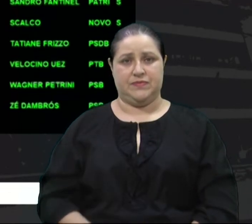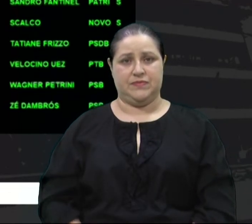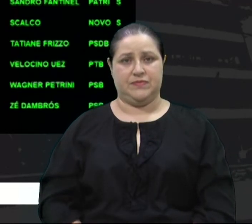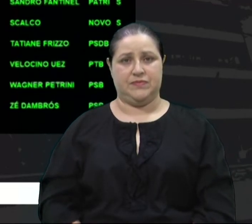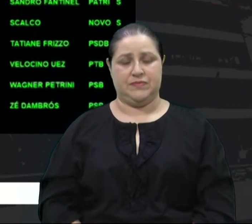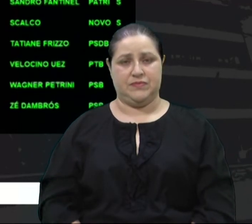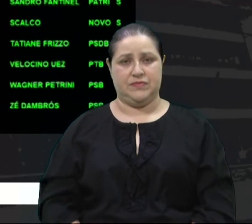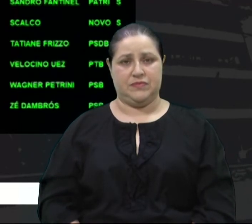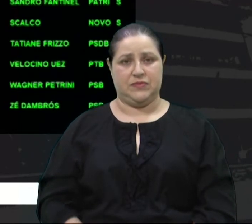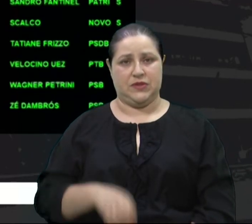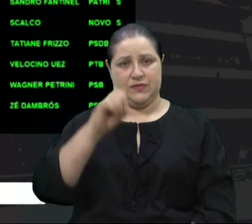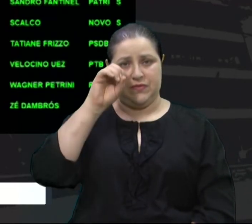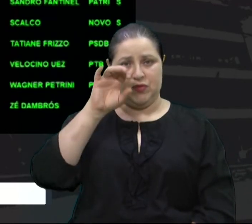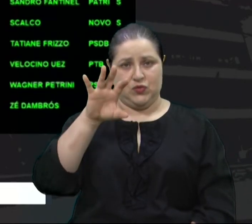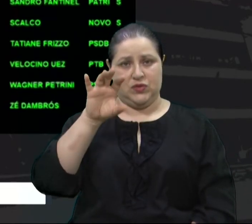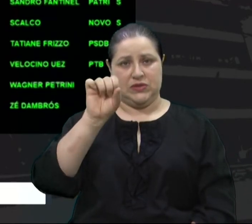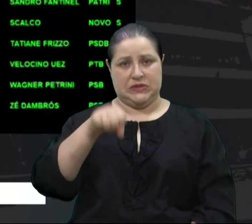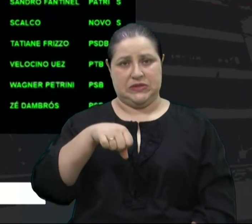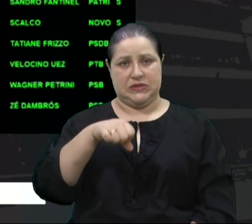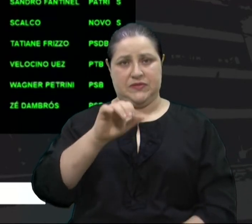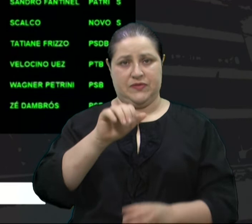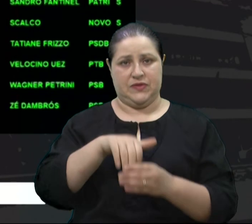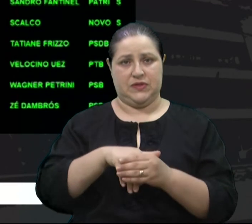Vereador Fiúza, vota sim.